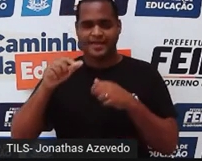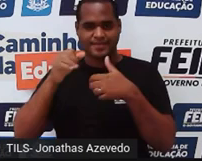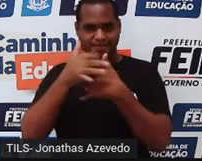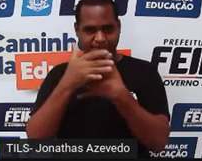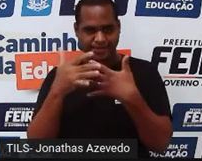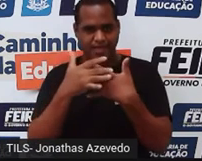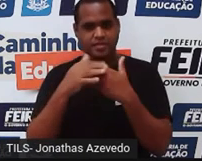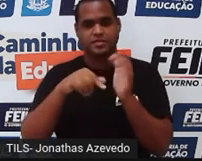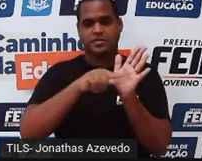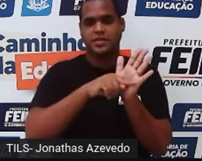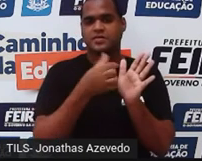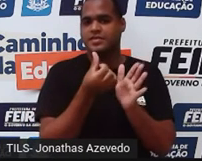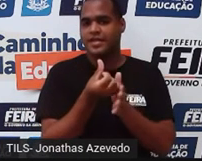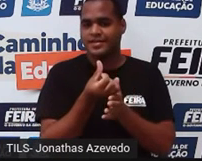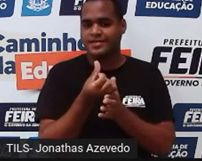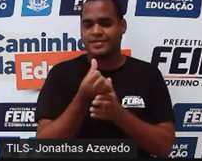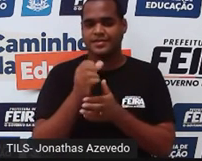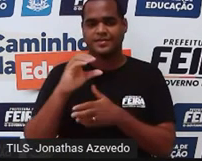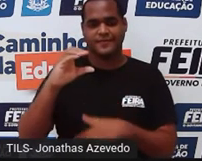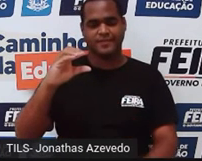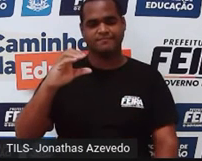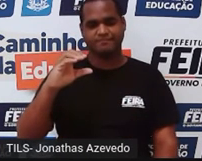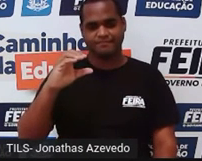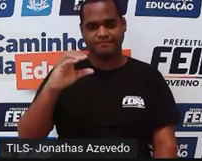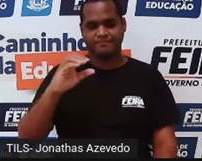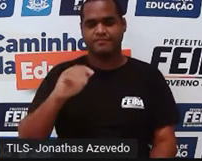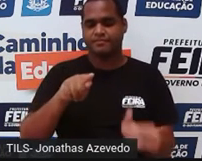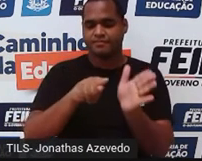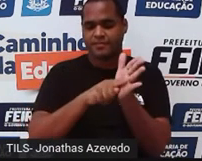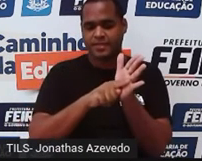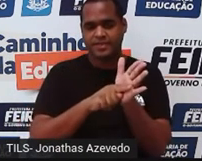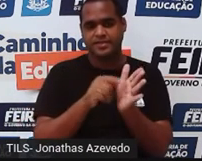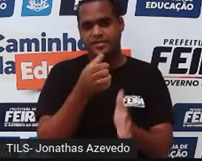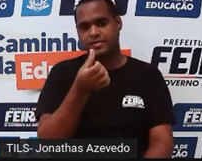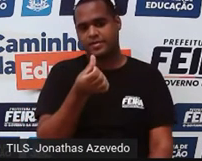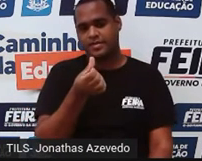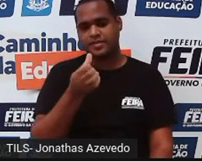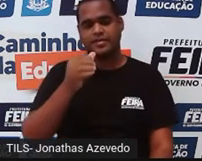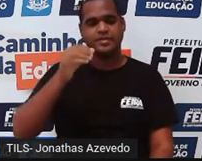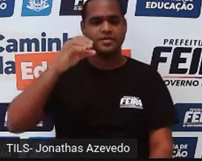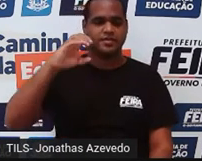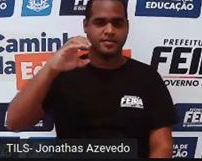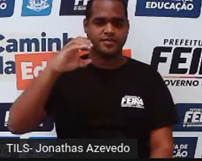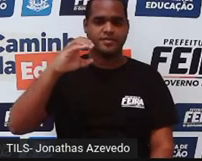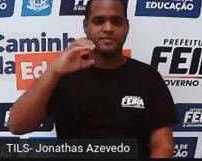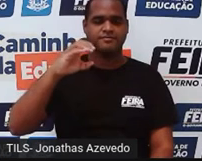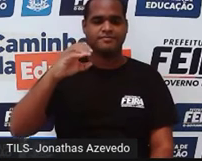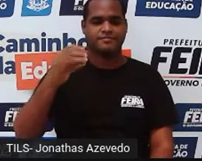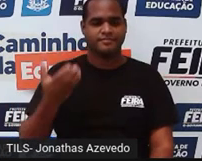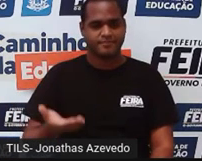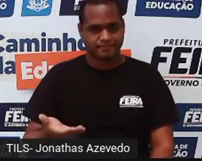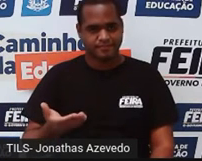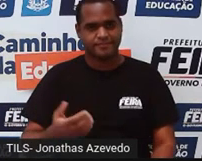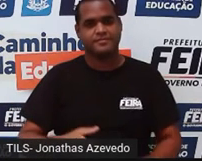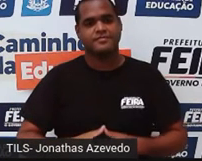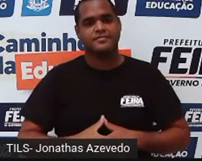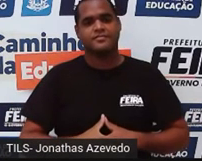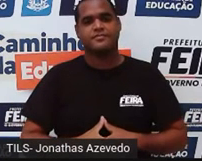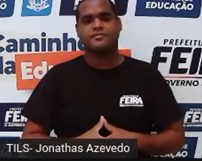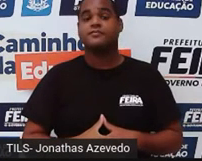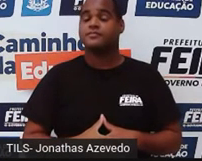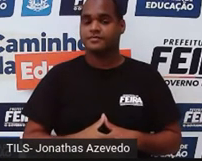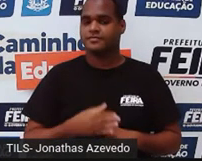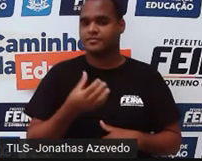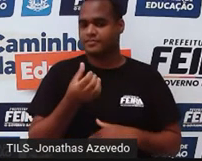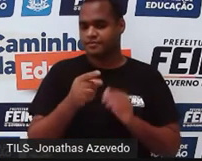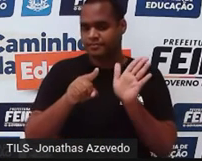6 graus Celsius ou 6 graus Celsius negativos, tá bom? Esse númerozinho